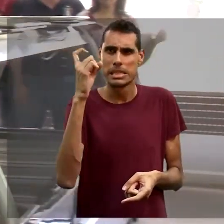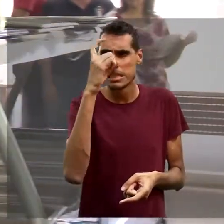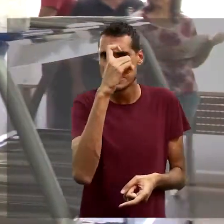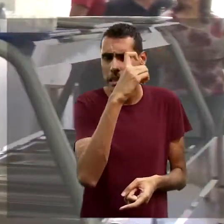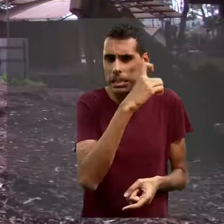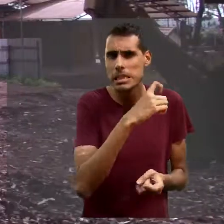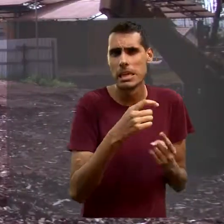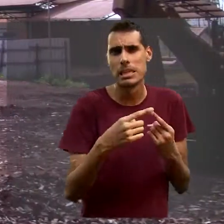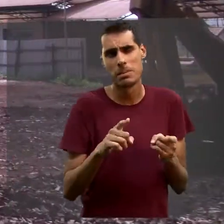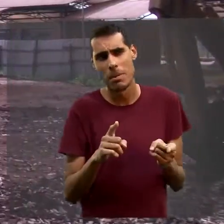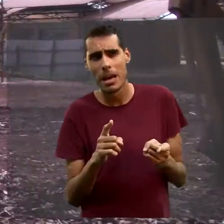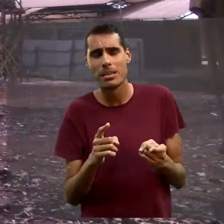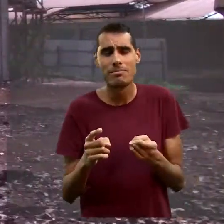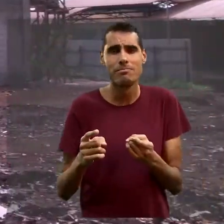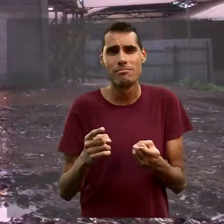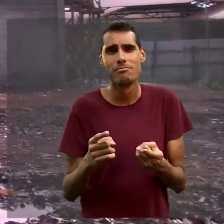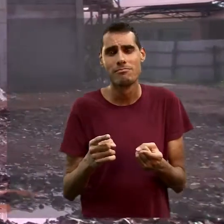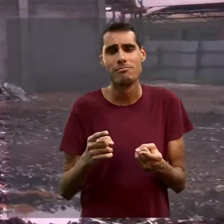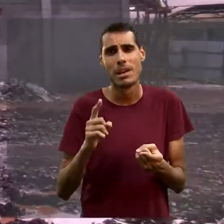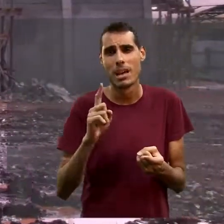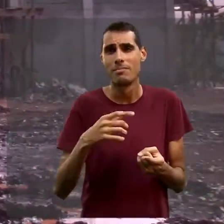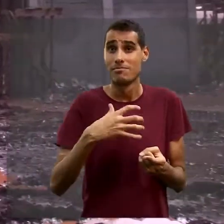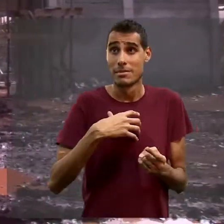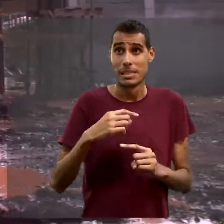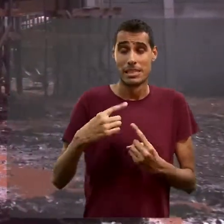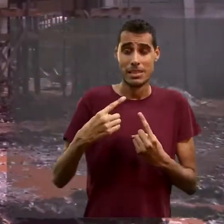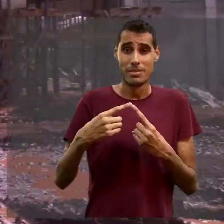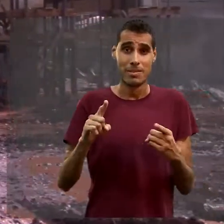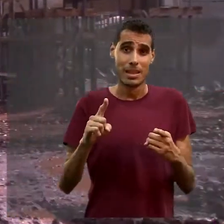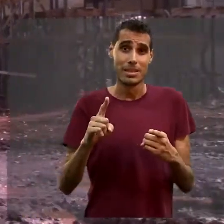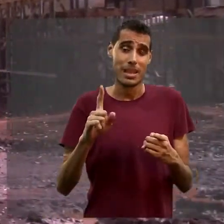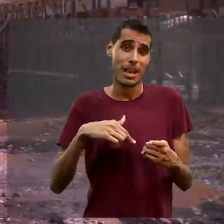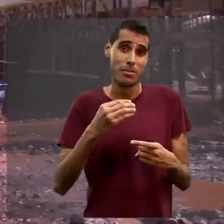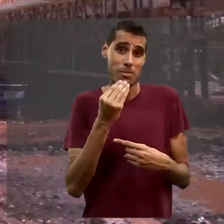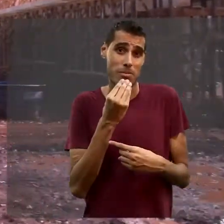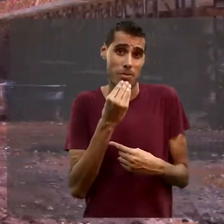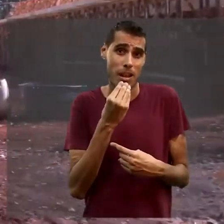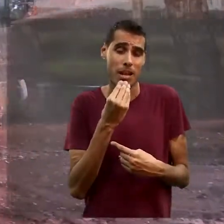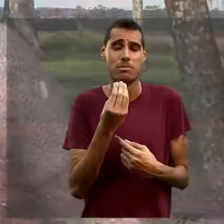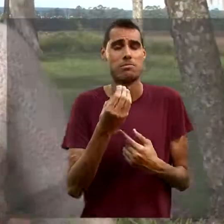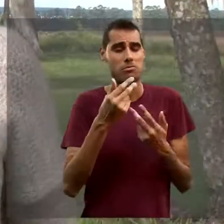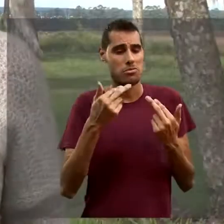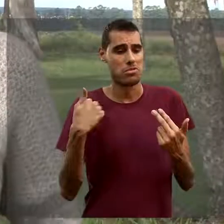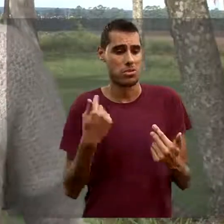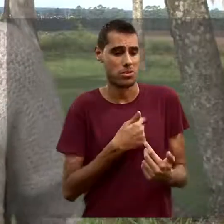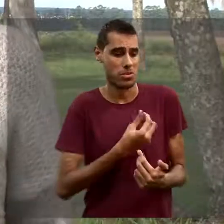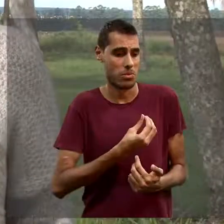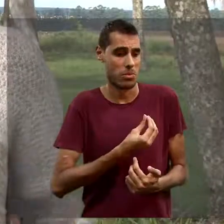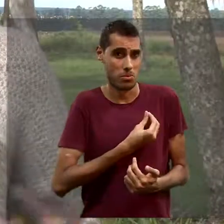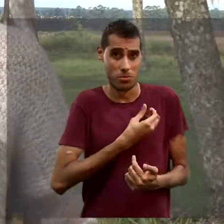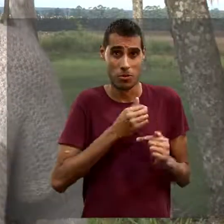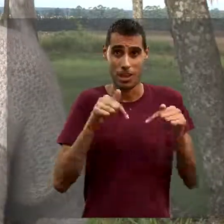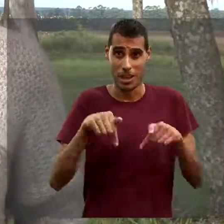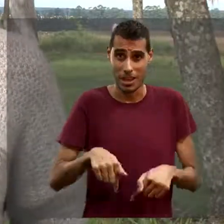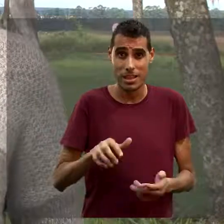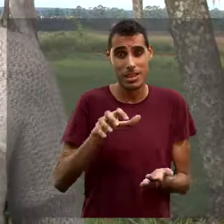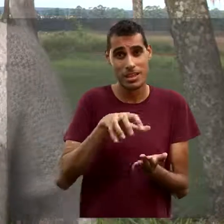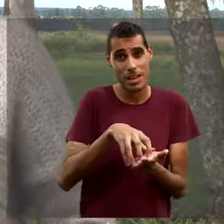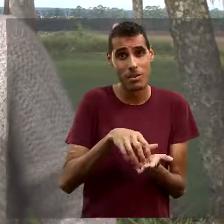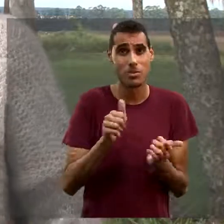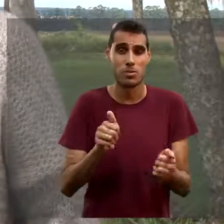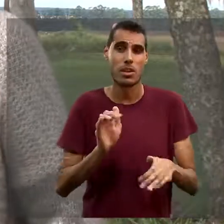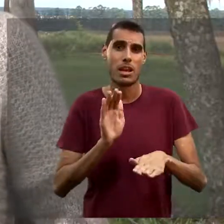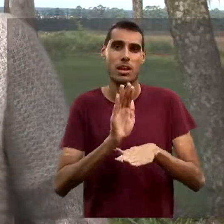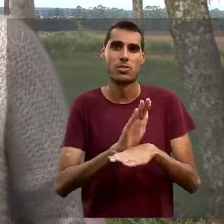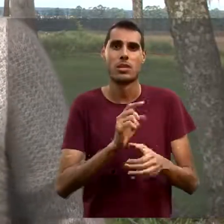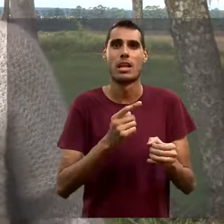todas as dificuldades. E eu posso afirmar que tanto é desafio quanto é privilégio. Bastante coisa mudou, mas é um privilégio para a gente